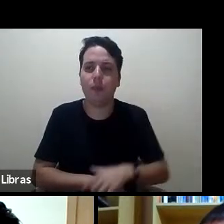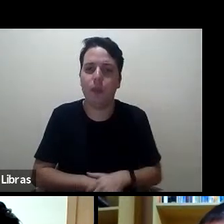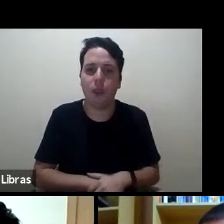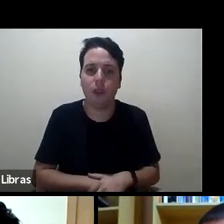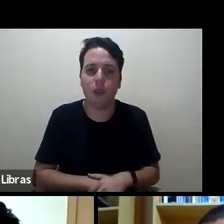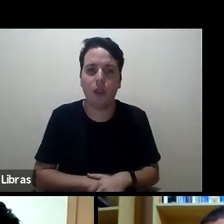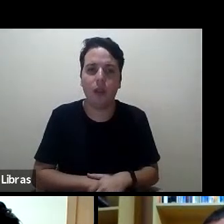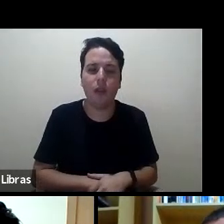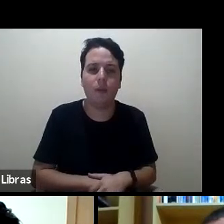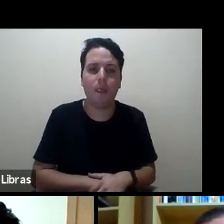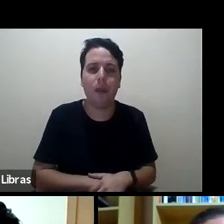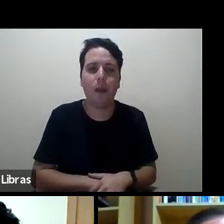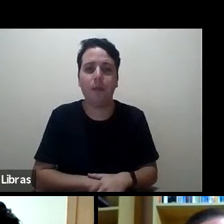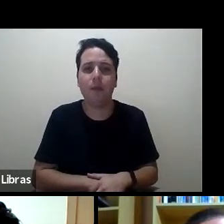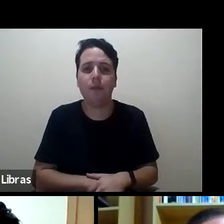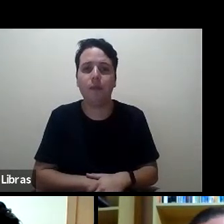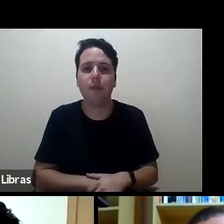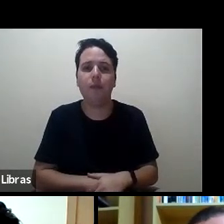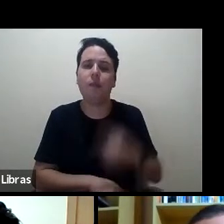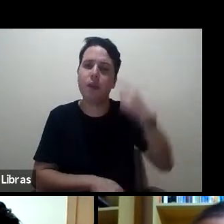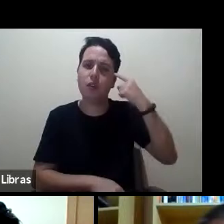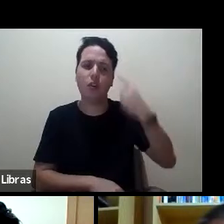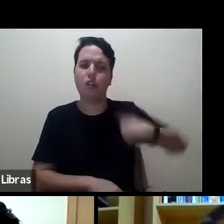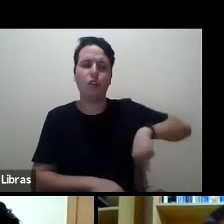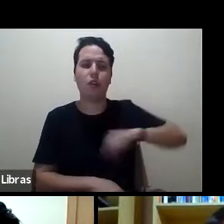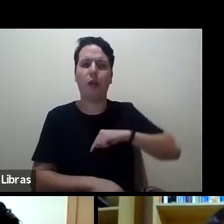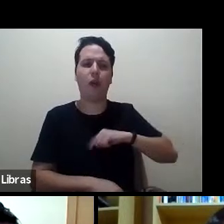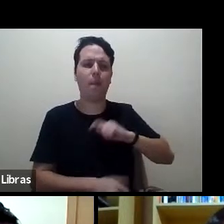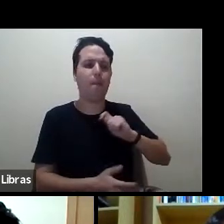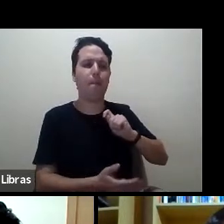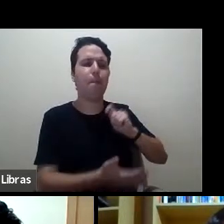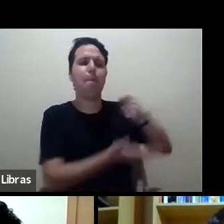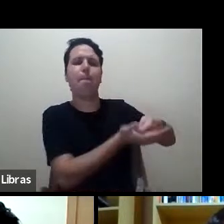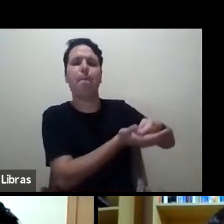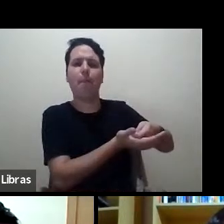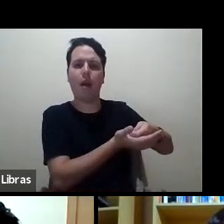não tenhamos por que pagar as grandes companhias